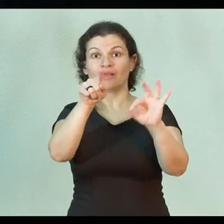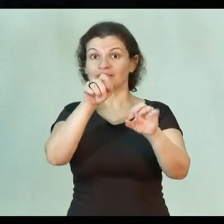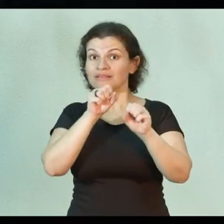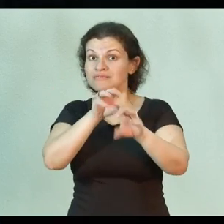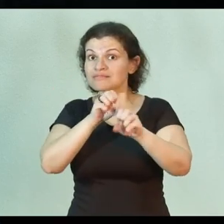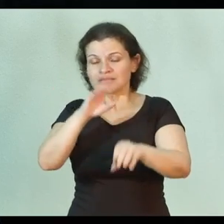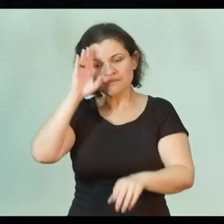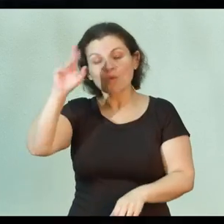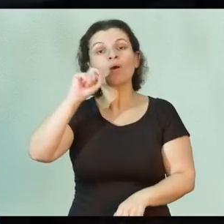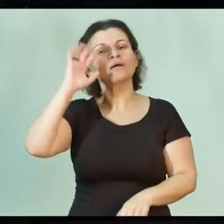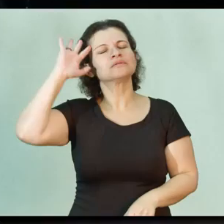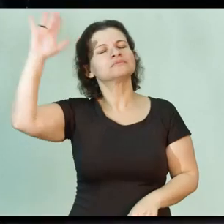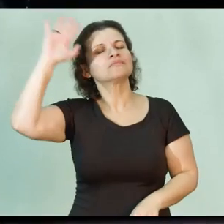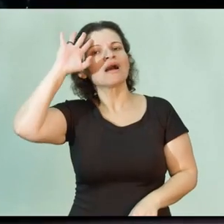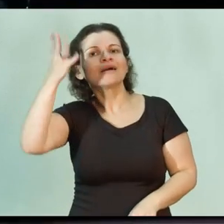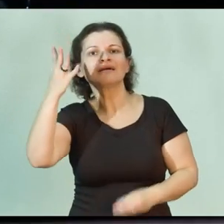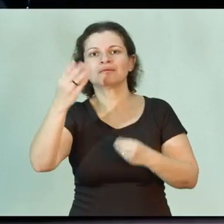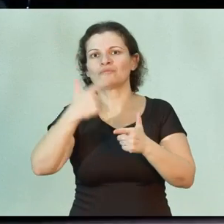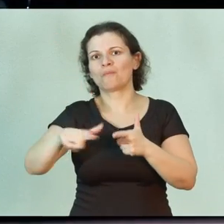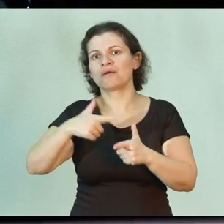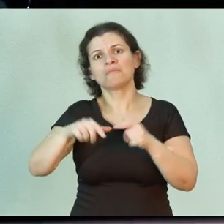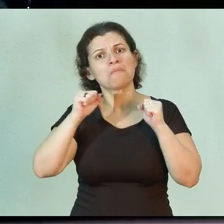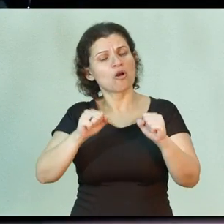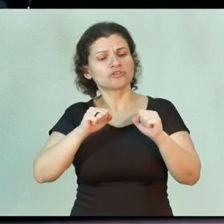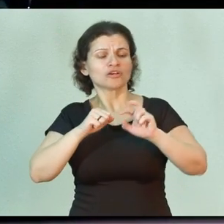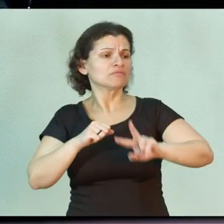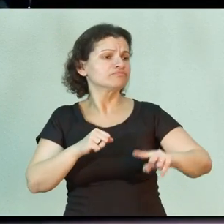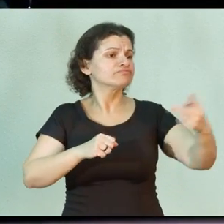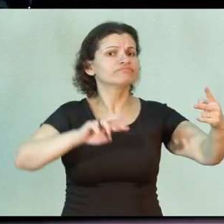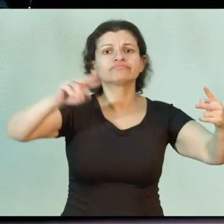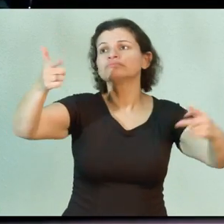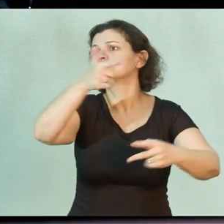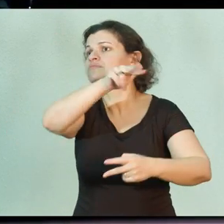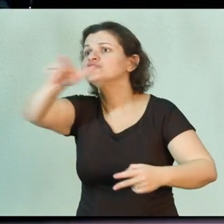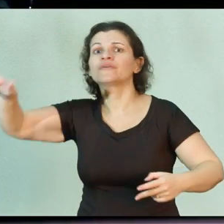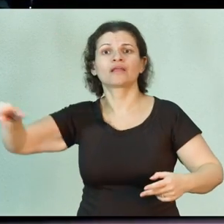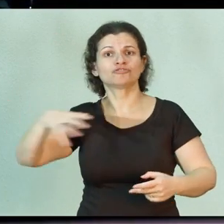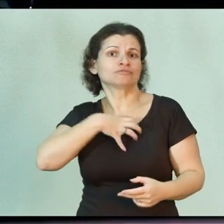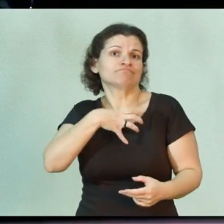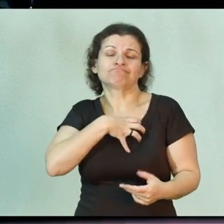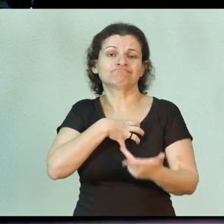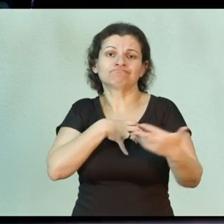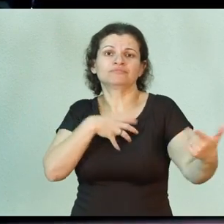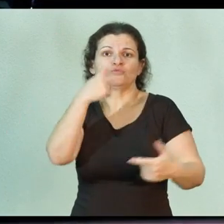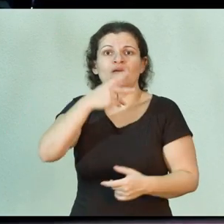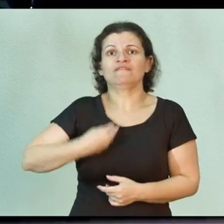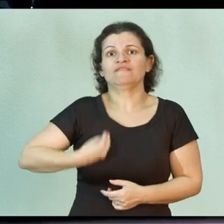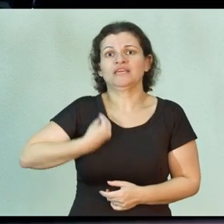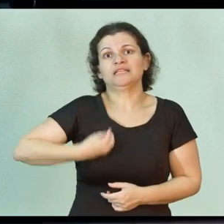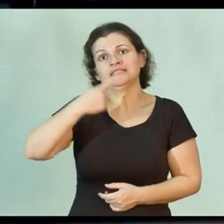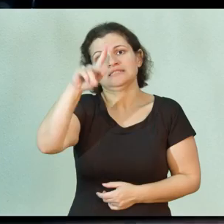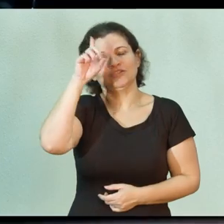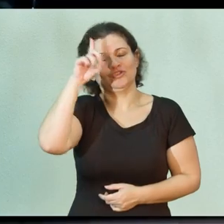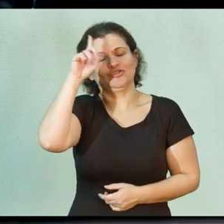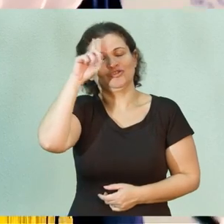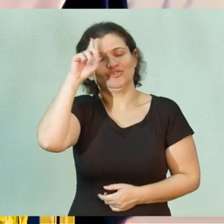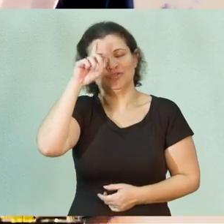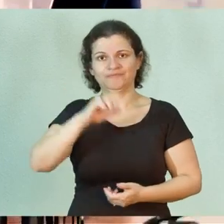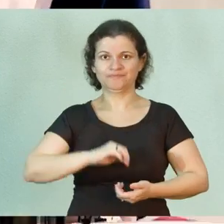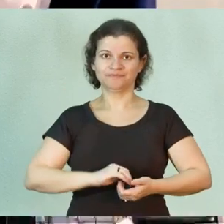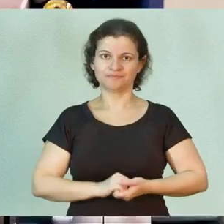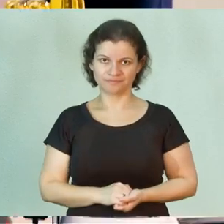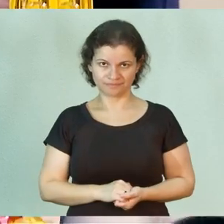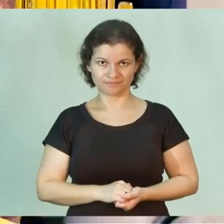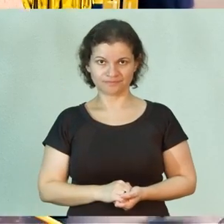físico, te ensina, acima de tudo, a pensar e a resolver problemas que você pode transportar para diferentes situações da sua vida, do seu cotidiano.